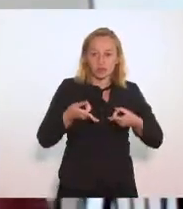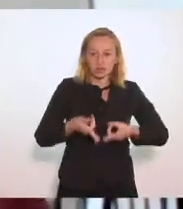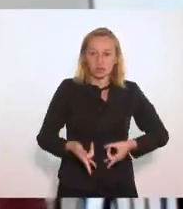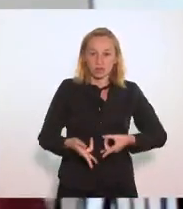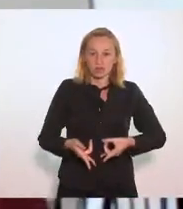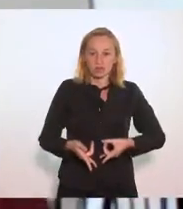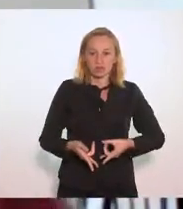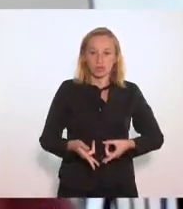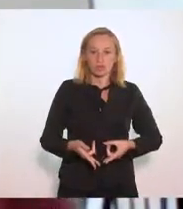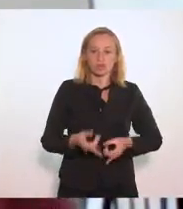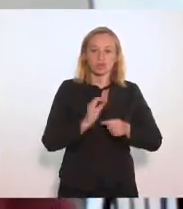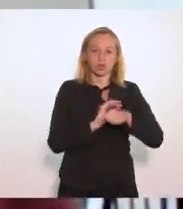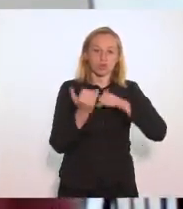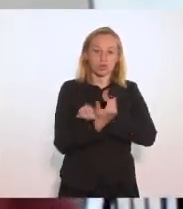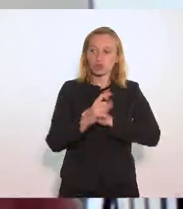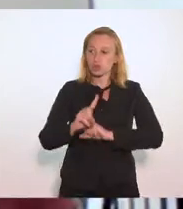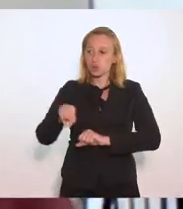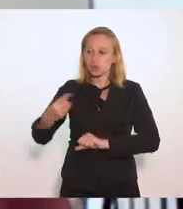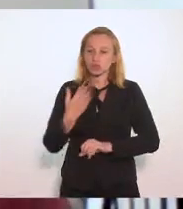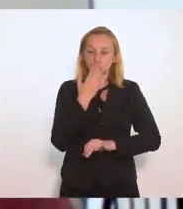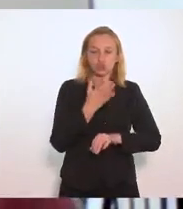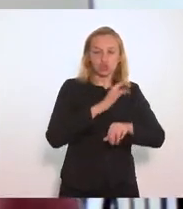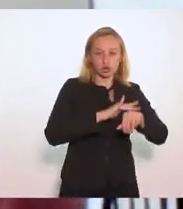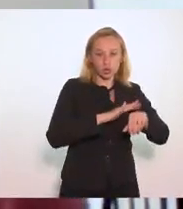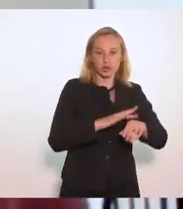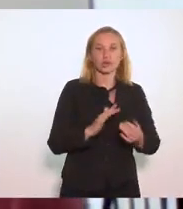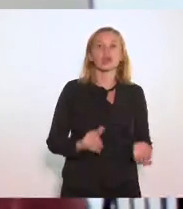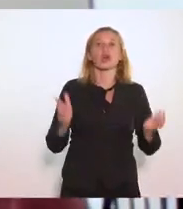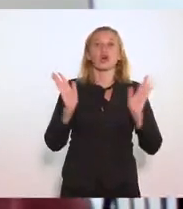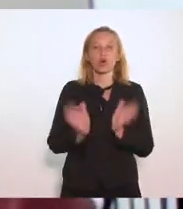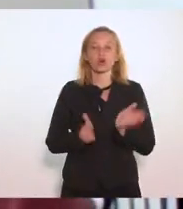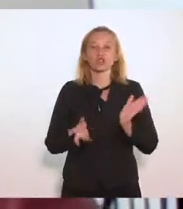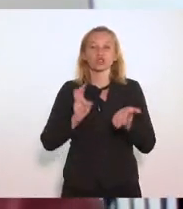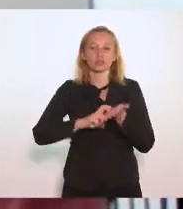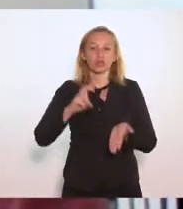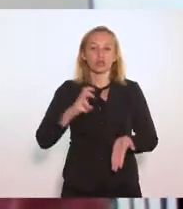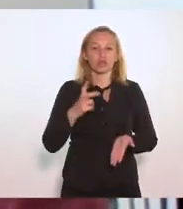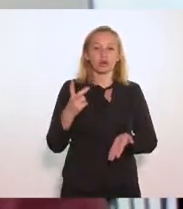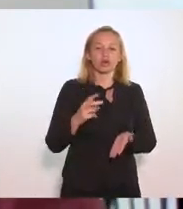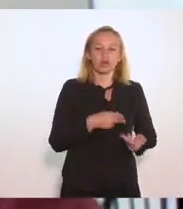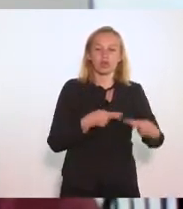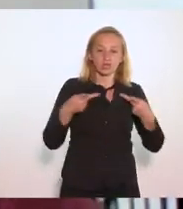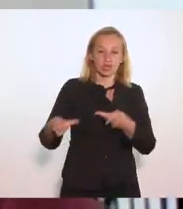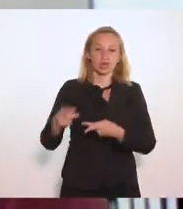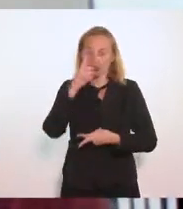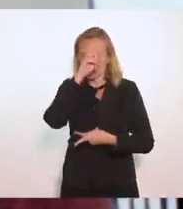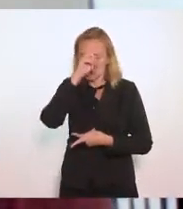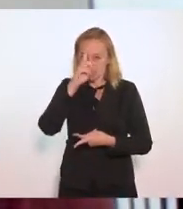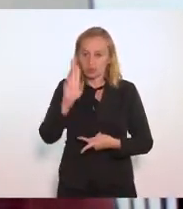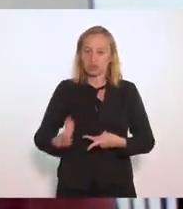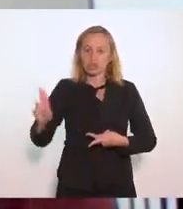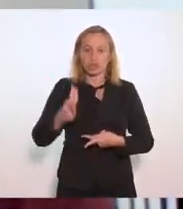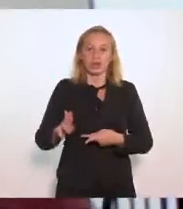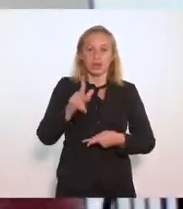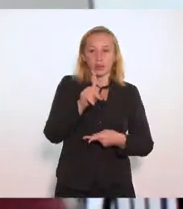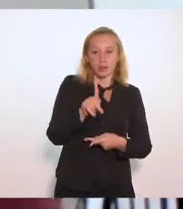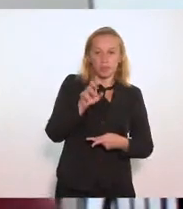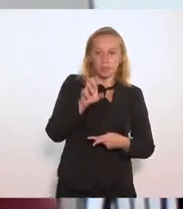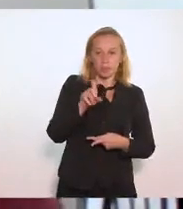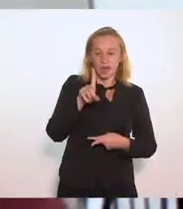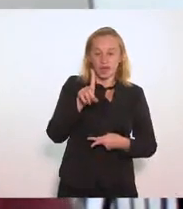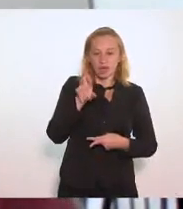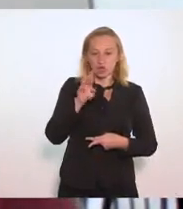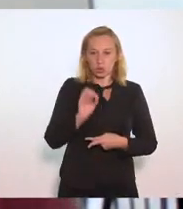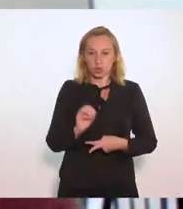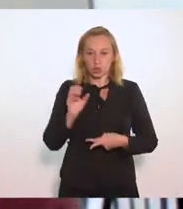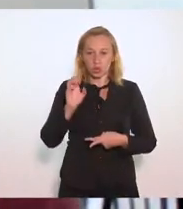e também em outras especialidades. Hoje pela manhã eu visitei o hospital universitário Pedro Ernesto e lá o